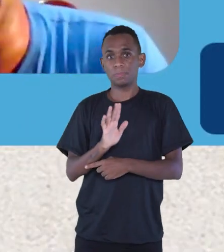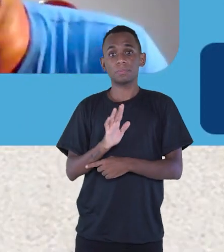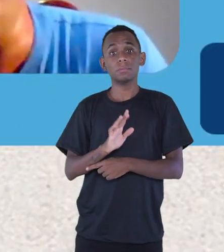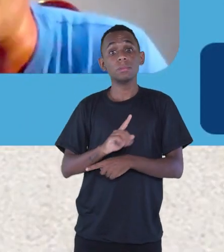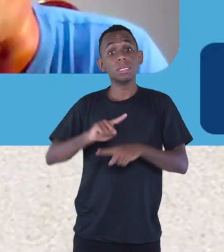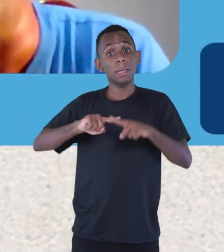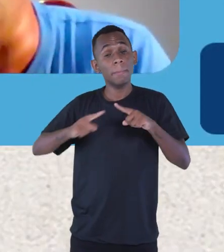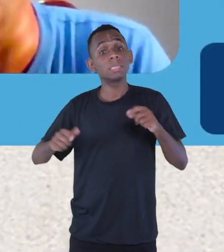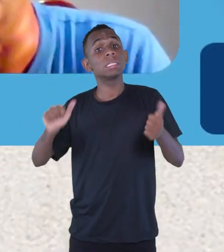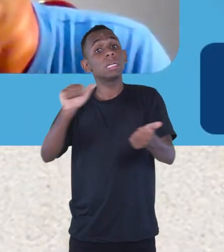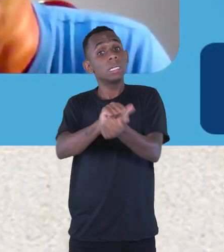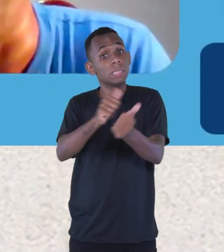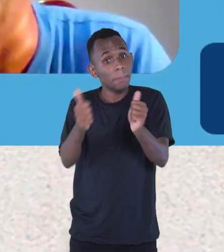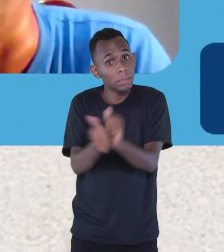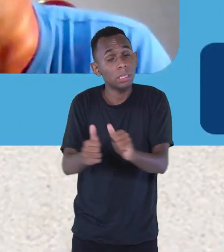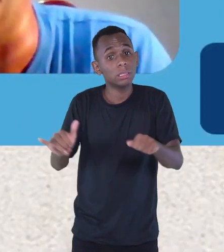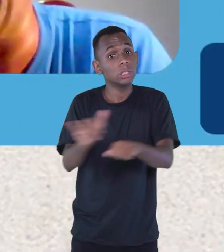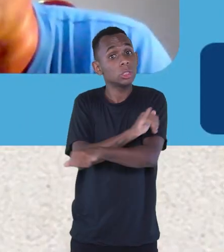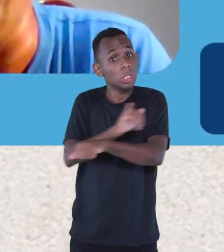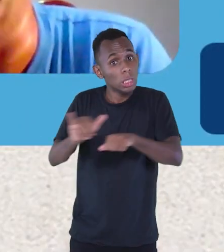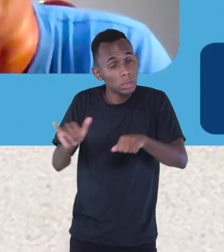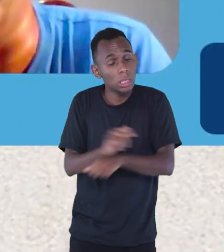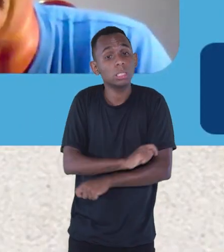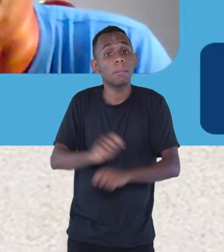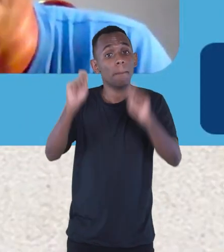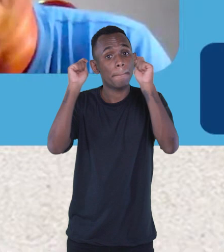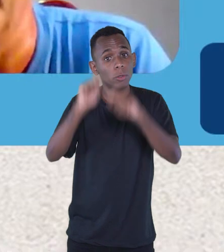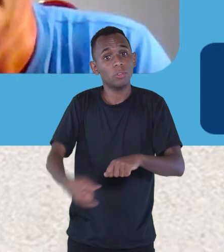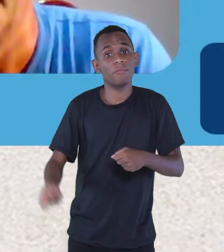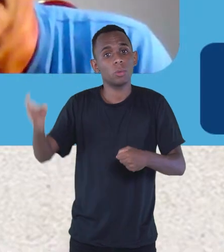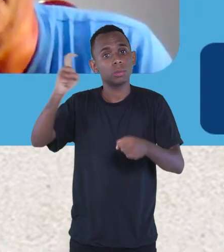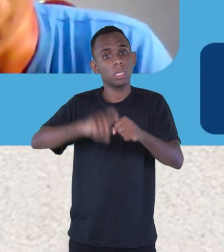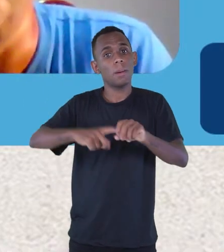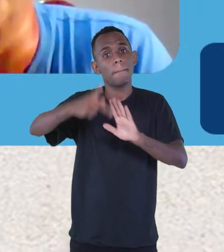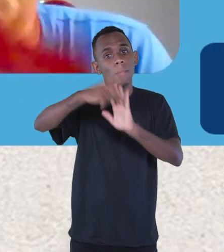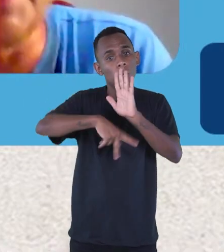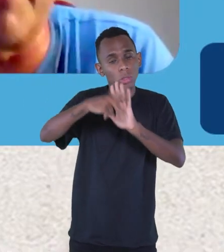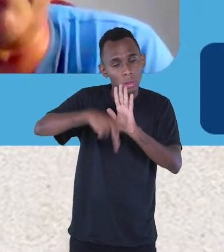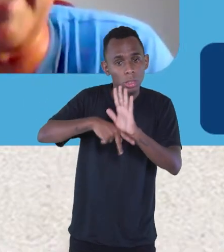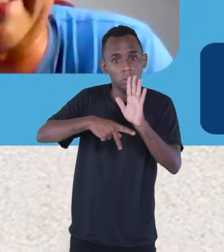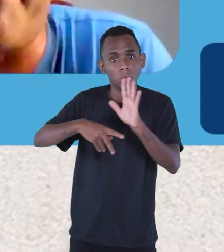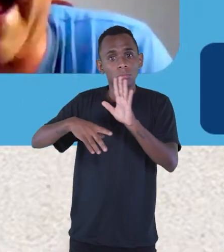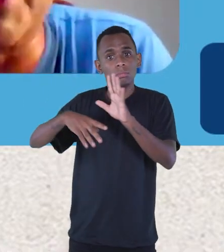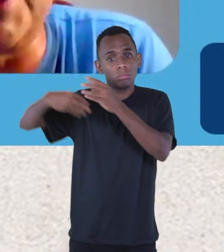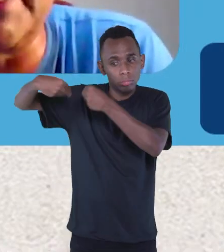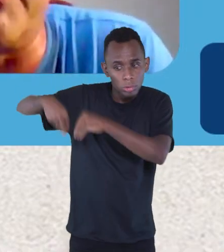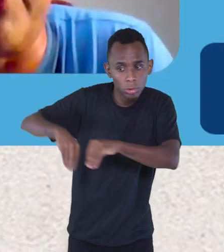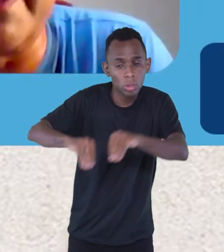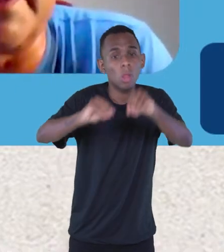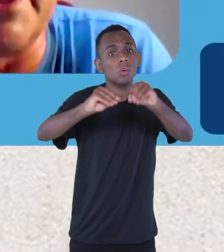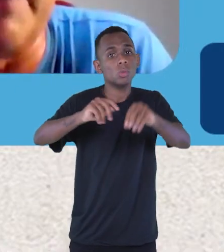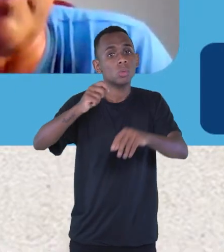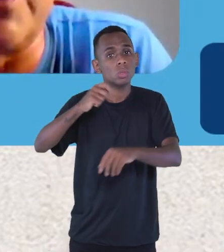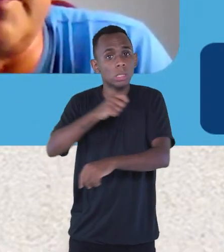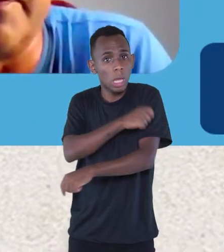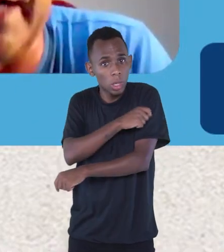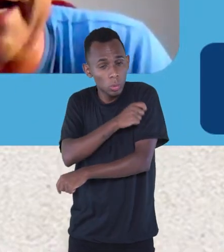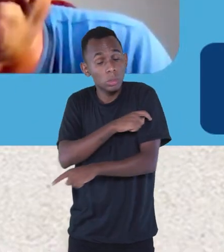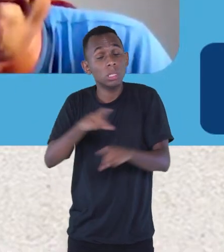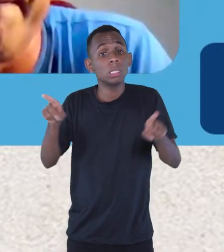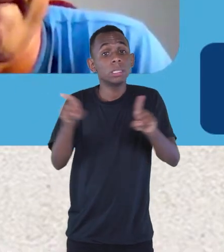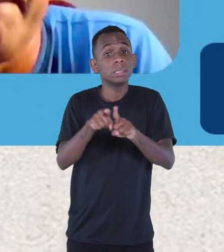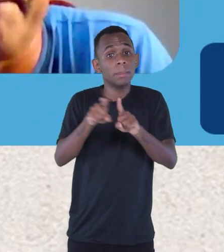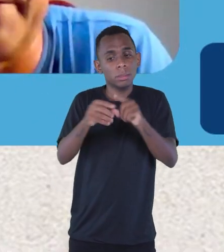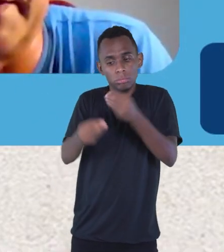repensando modos de voltar com esse projeto e de distribuir, acabar de distribuir esses livros,